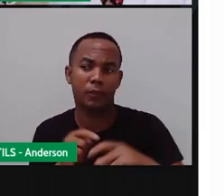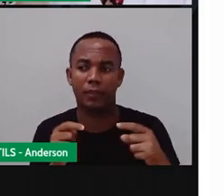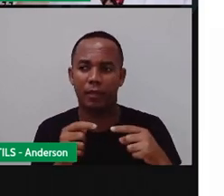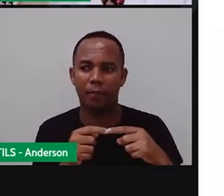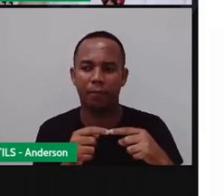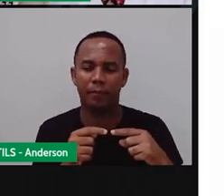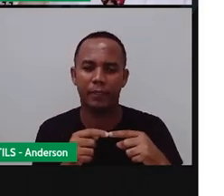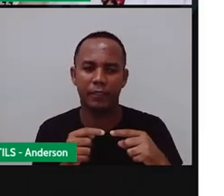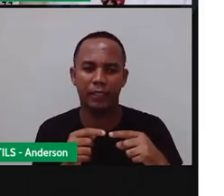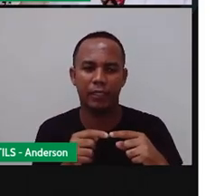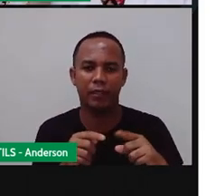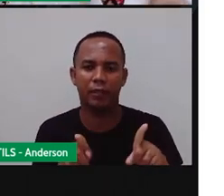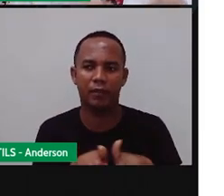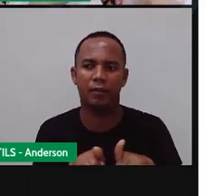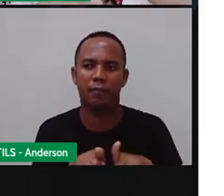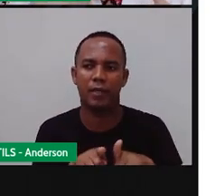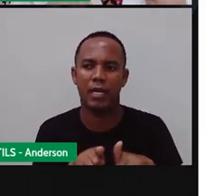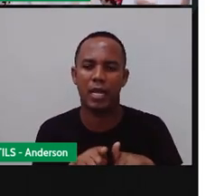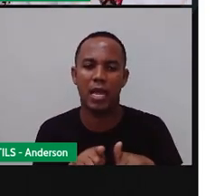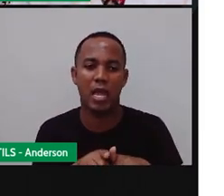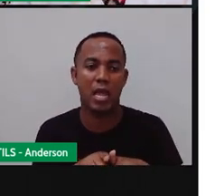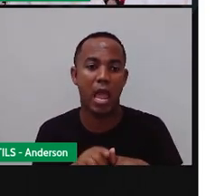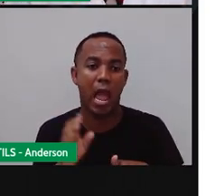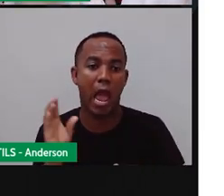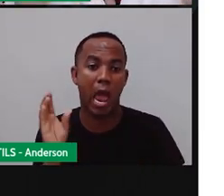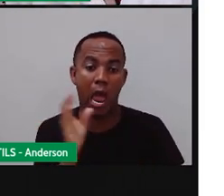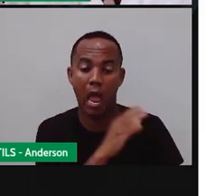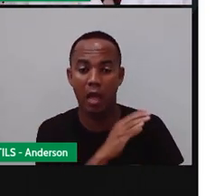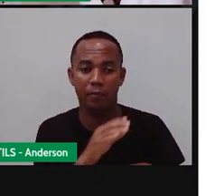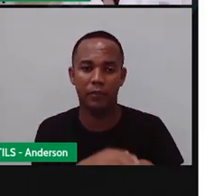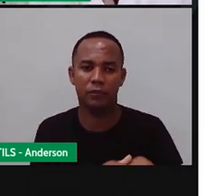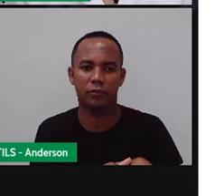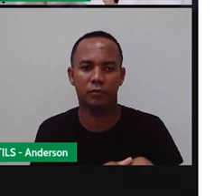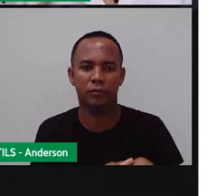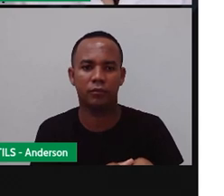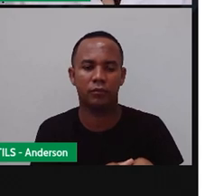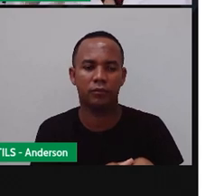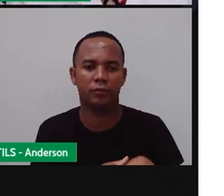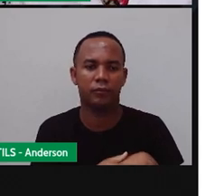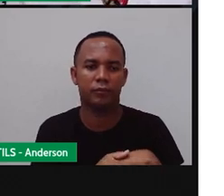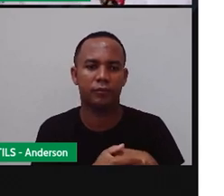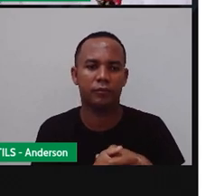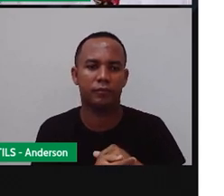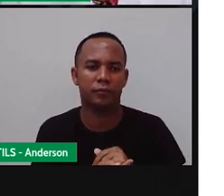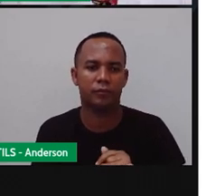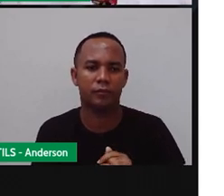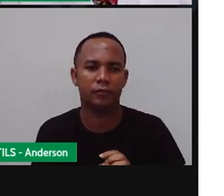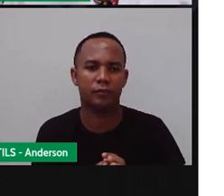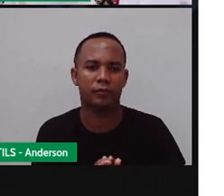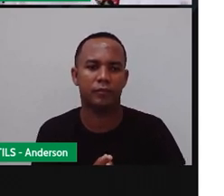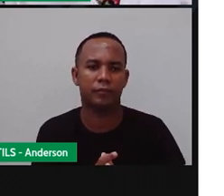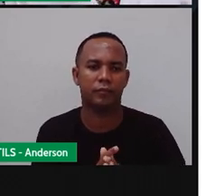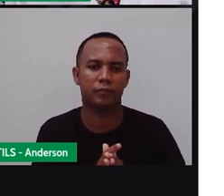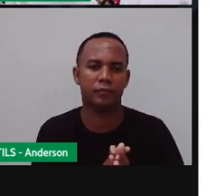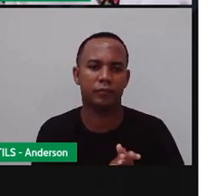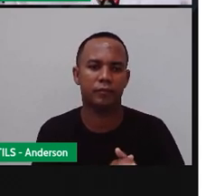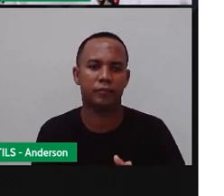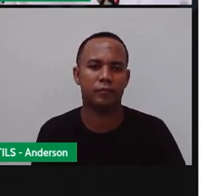o quê? Rápido. Então, tudo isso é o quê? São ditados que fazem referência a tempo.